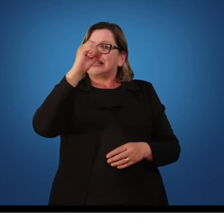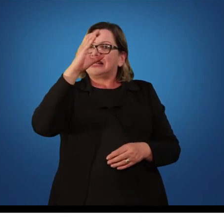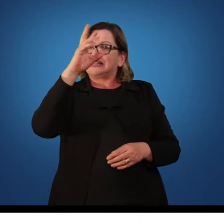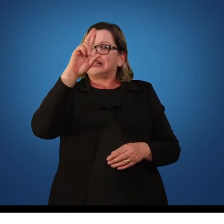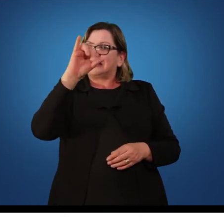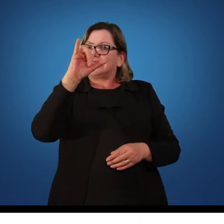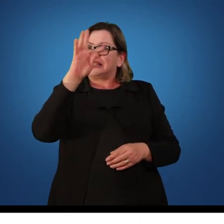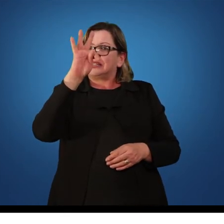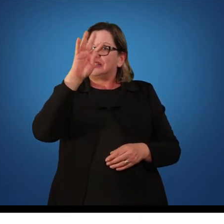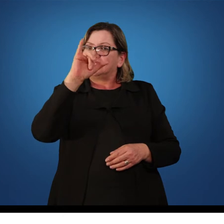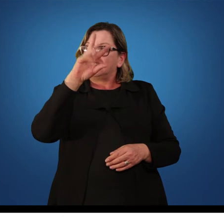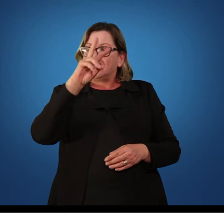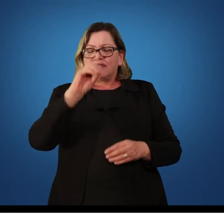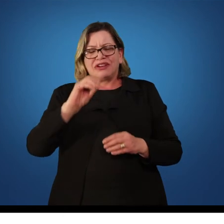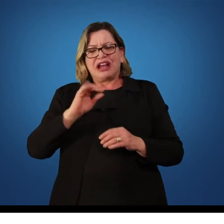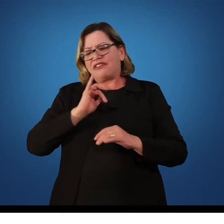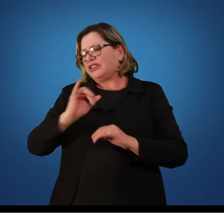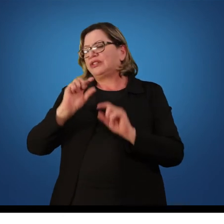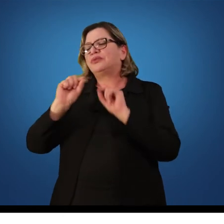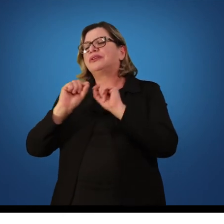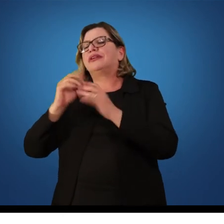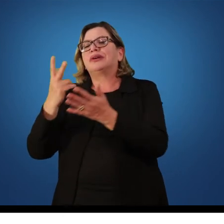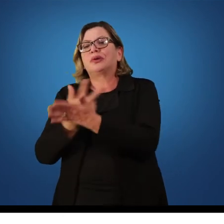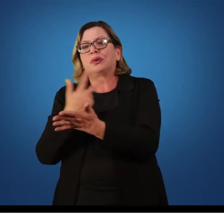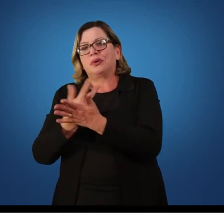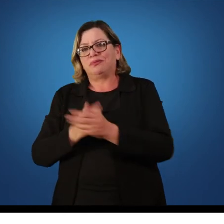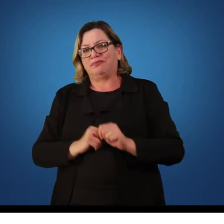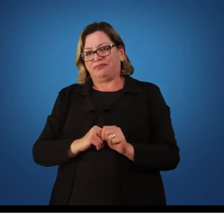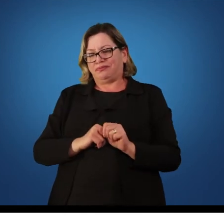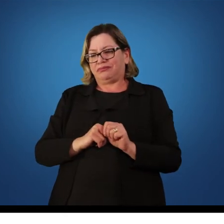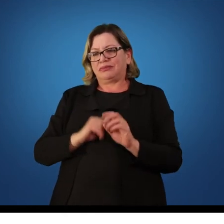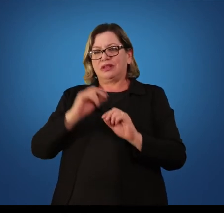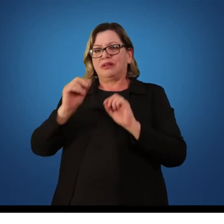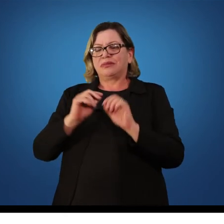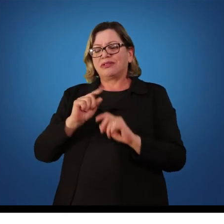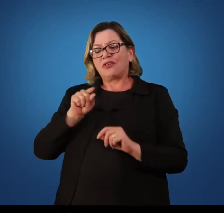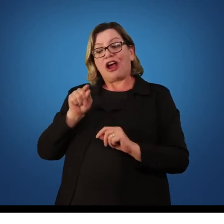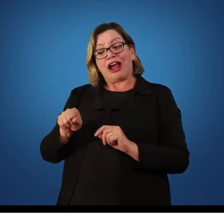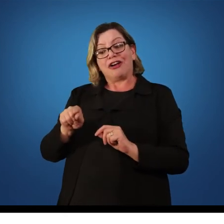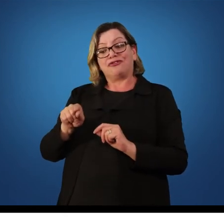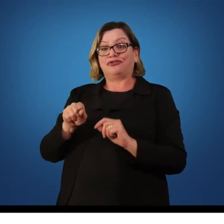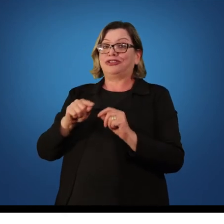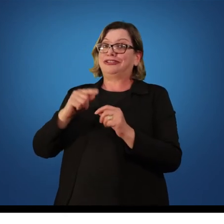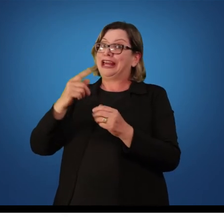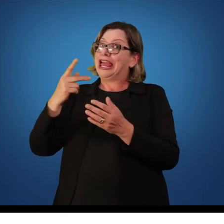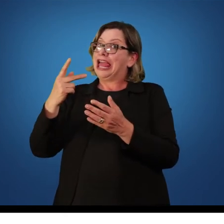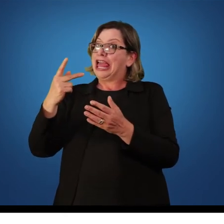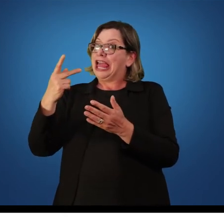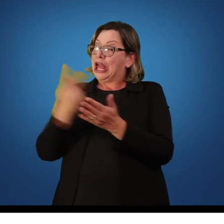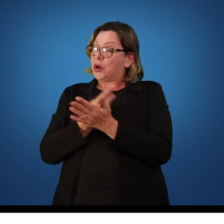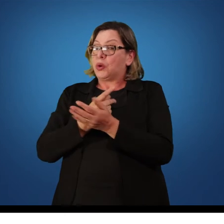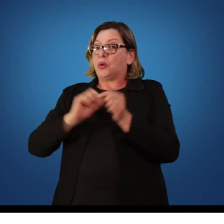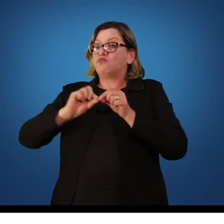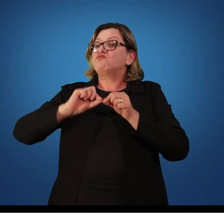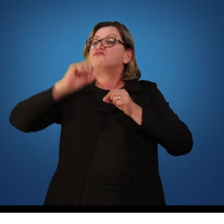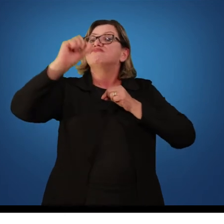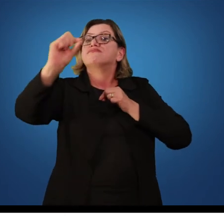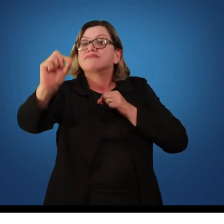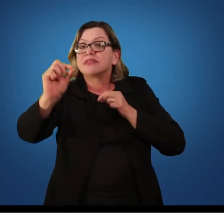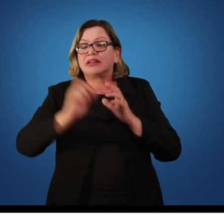professor só informa o erro do aluno. Você errou no tamanho da passada, por exemplo.